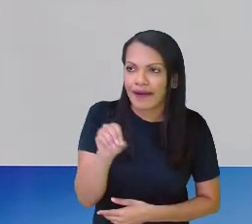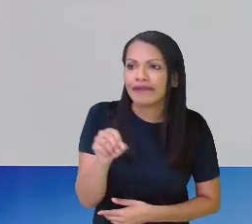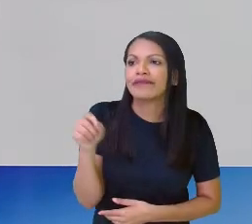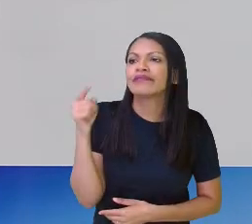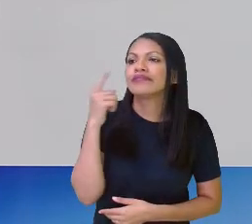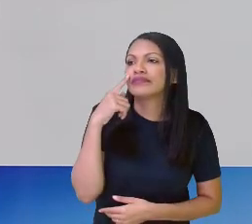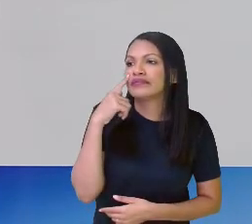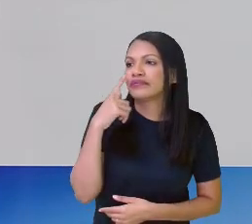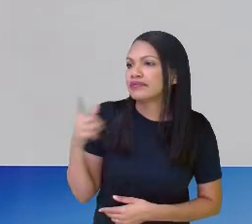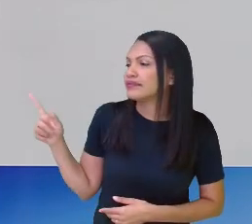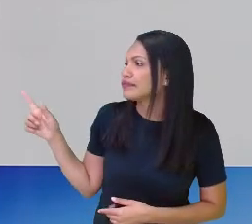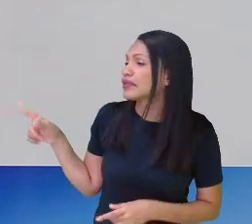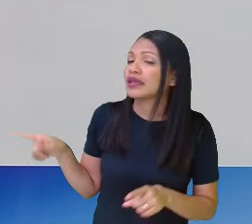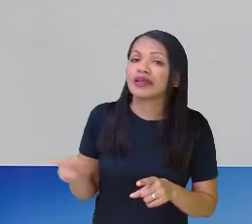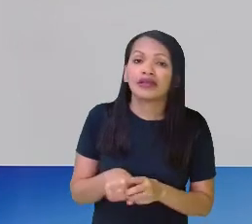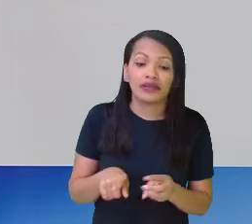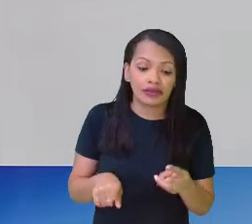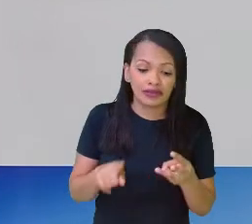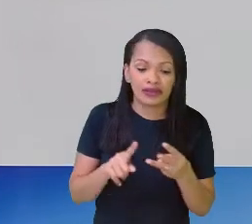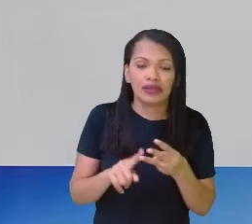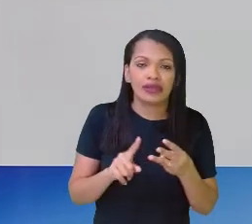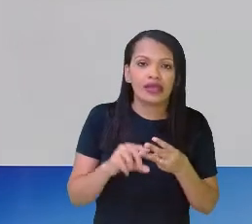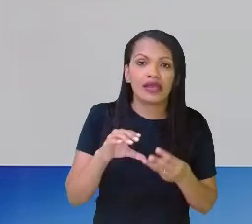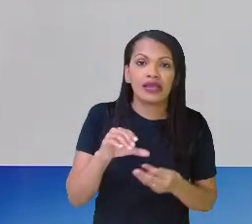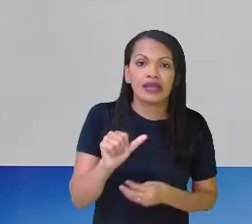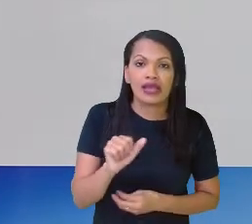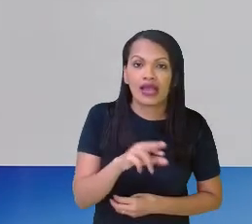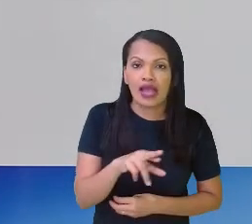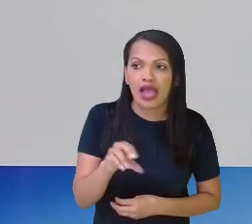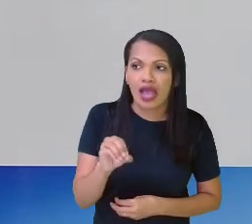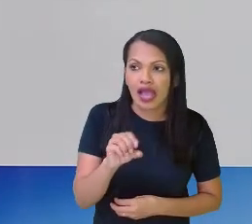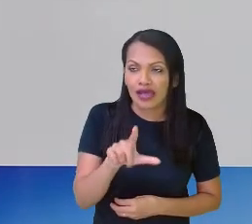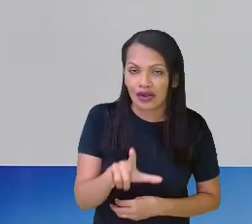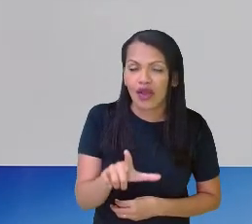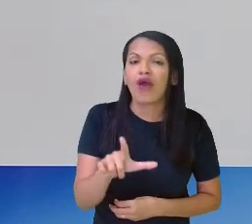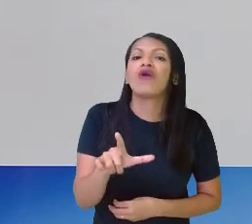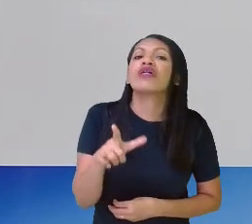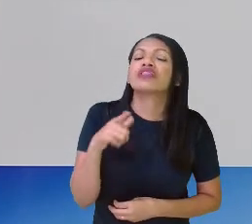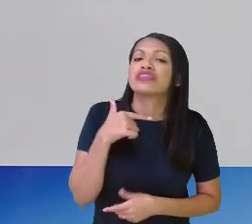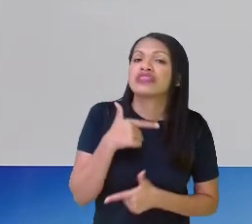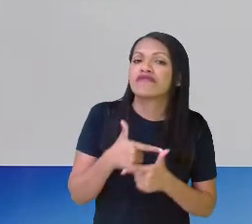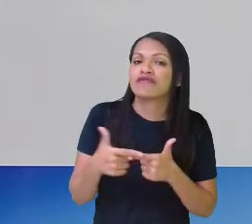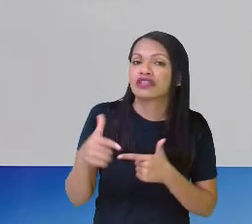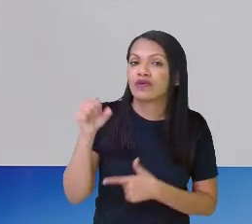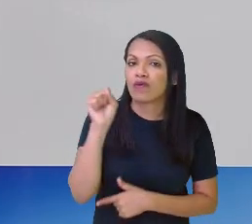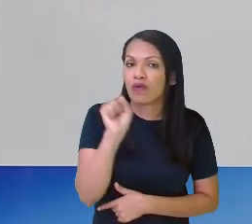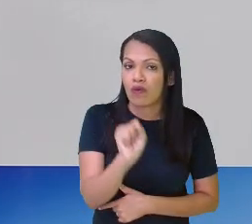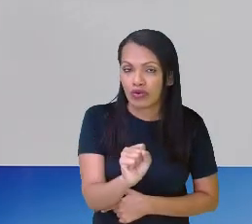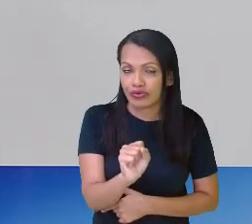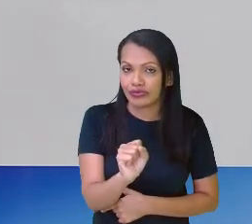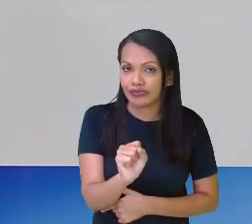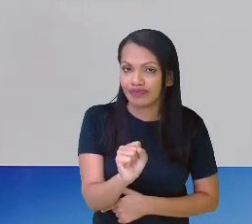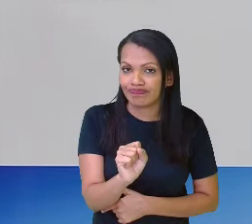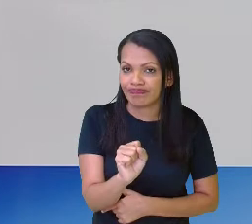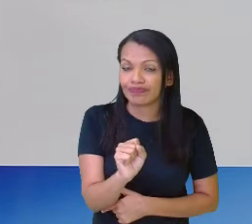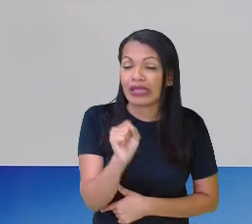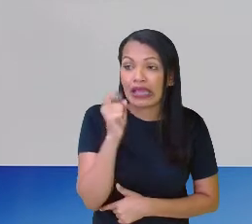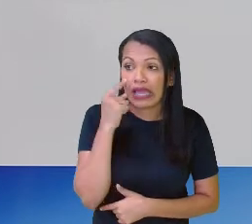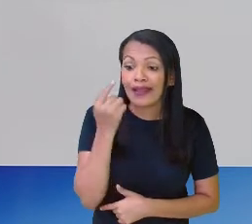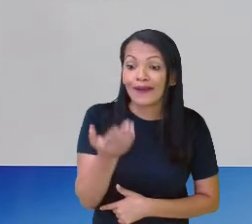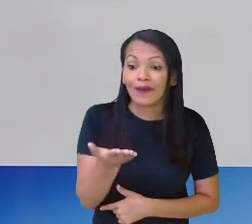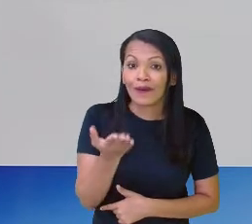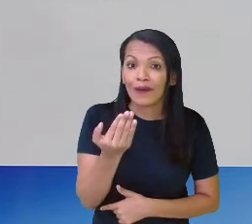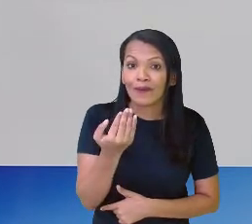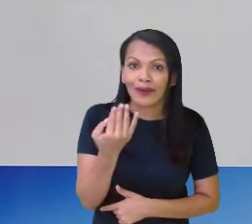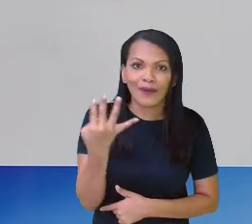um pedacinho menor, só que não aguentou. Comeu quatro partes. A mesma quantidade de Maria e a